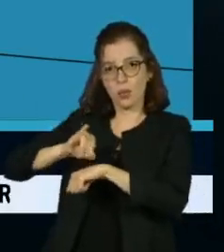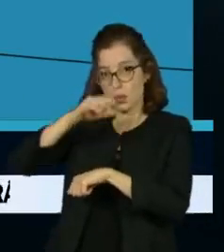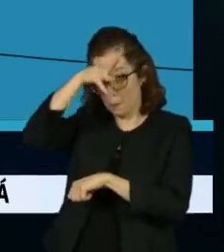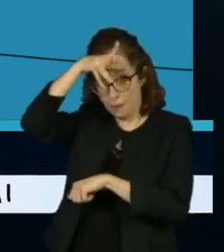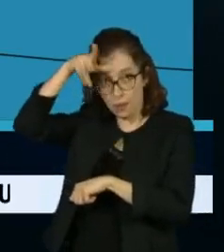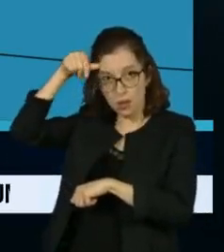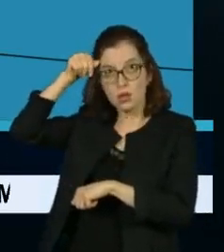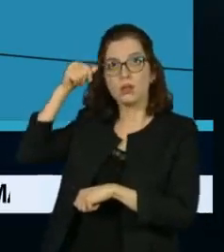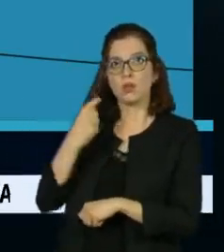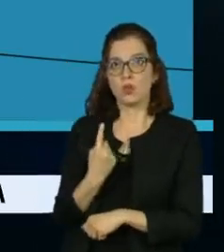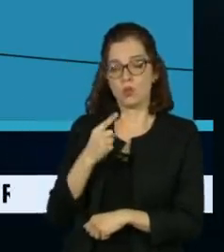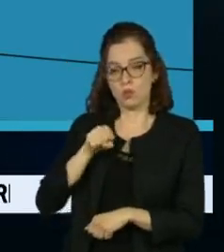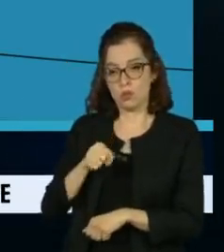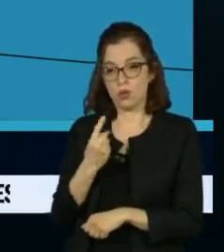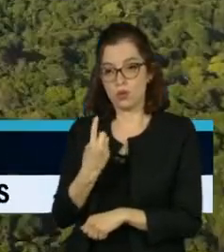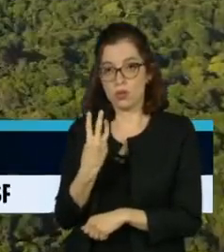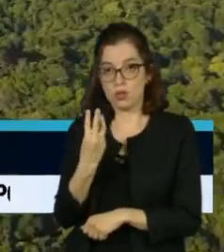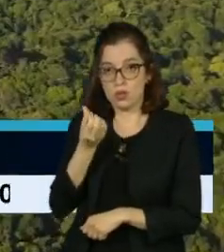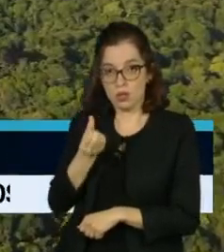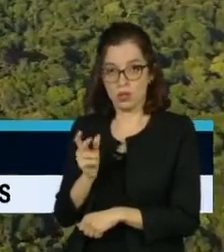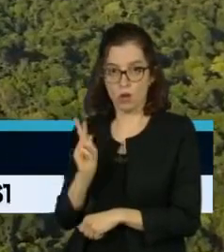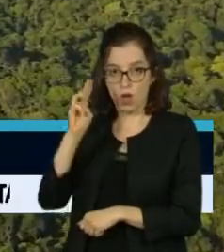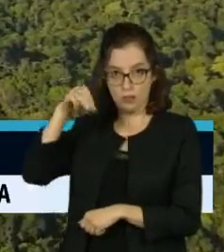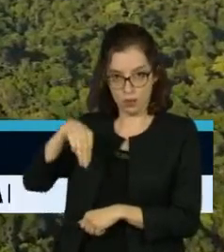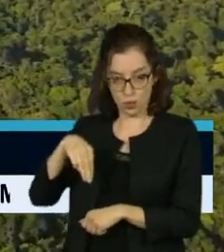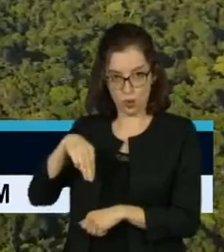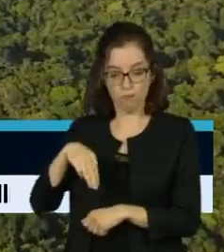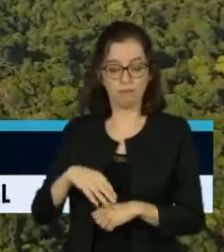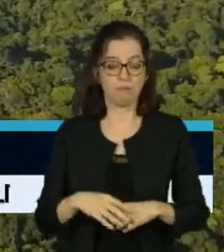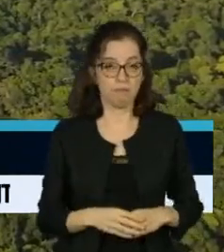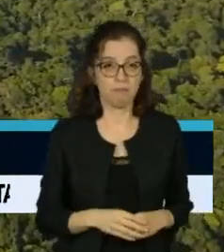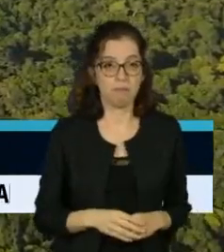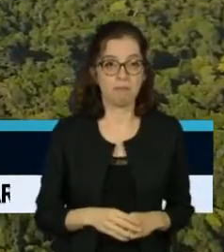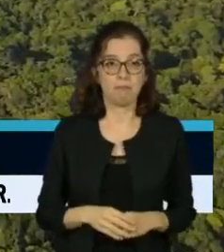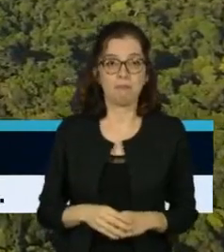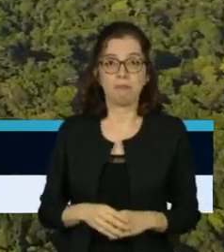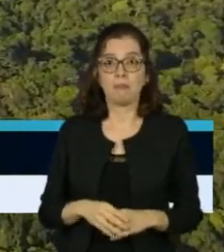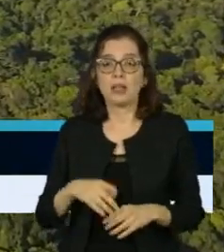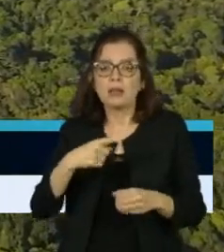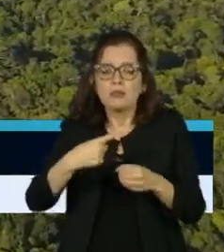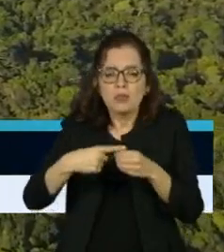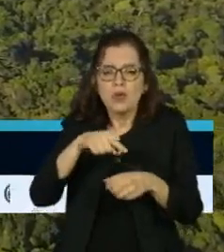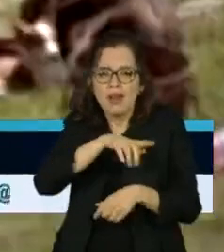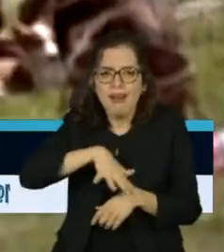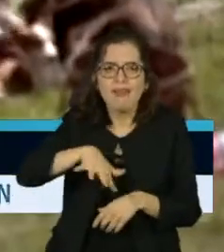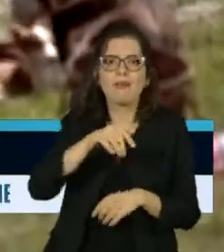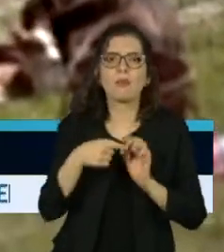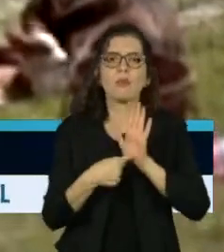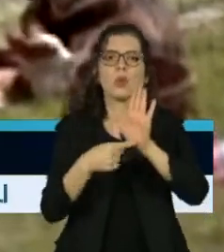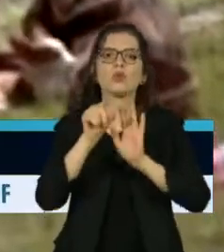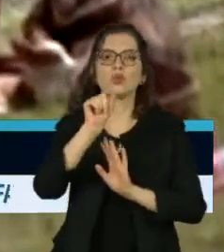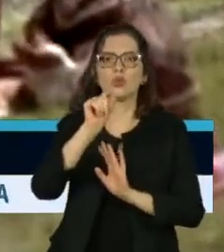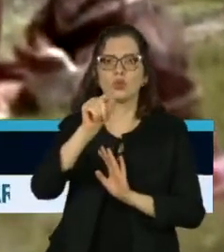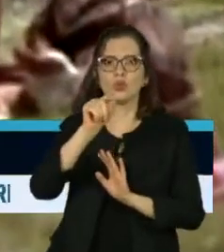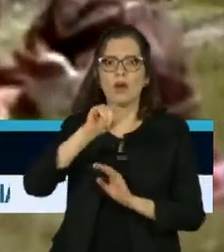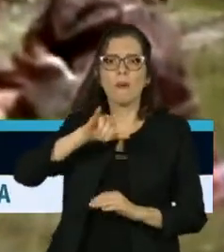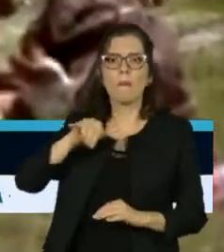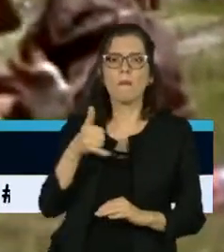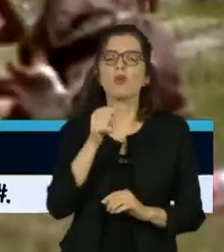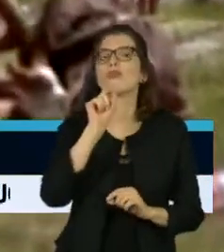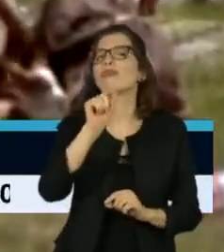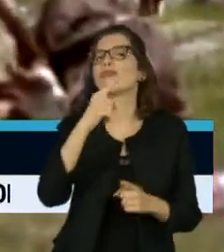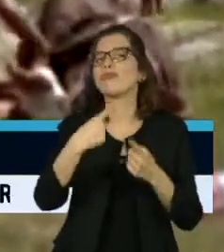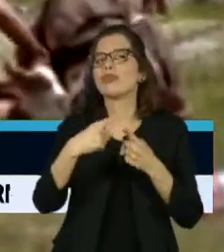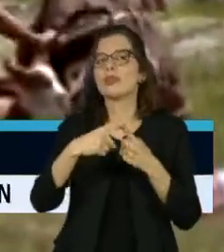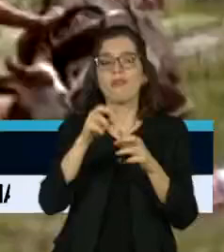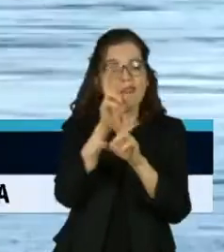.136 quilômetros de Manaus. Invasores se aproveitam da fiscalização frágil na região e atuam nos